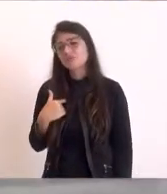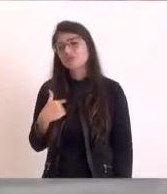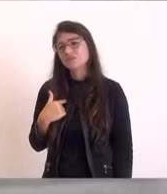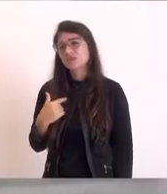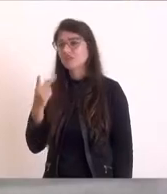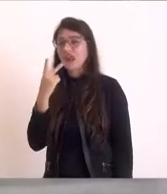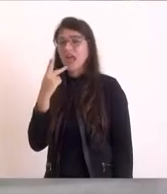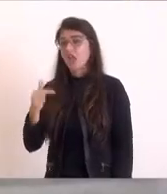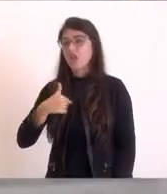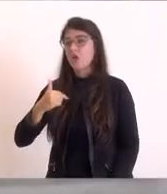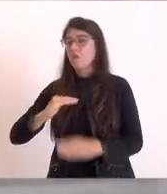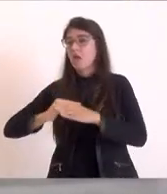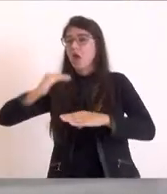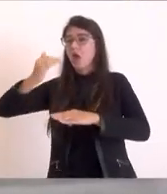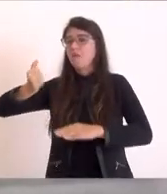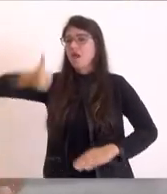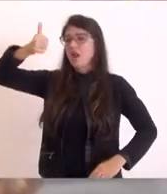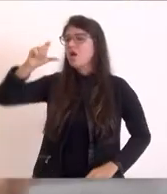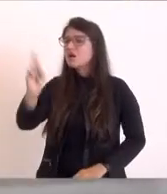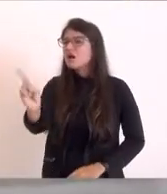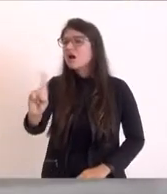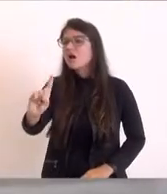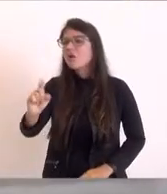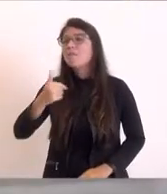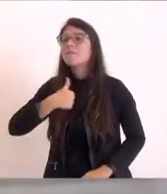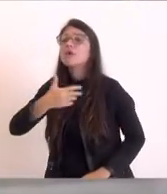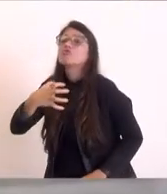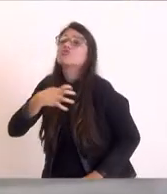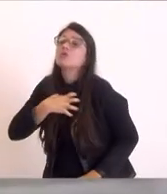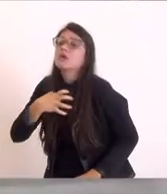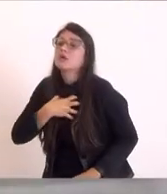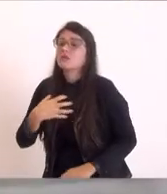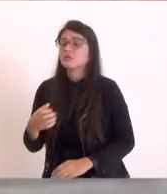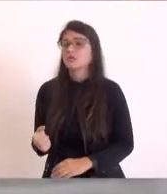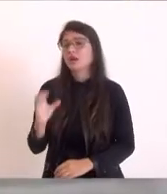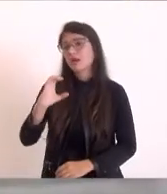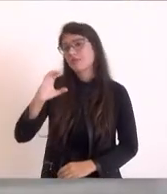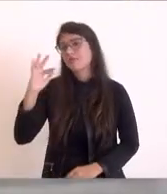eu não sou melhor do que ninguém eu tenho a minha forma de gerir o município